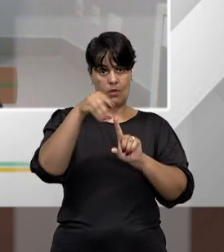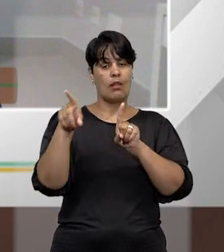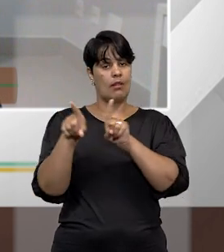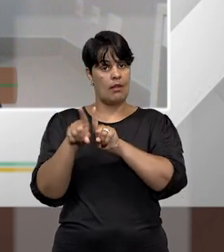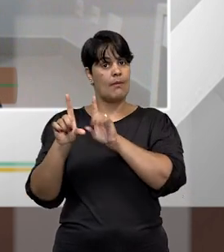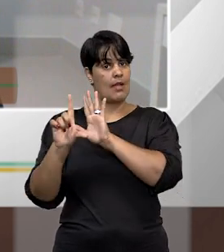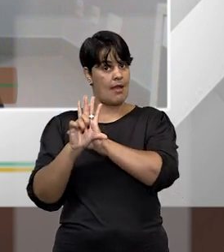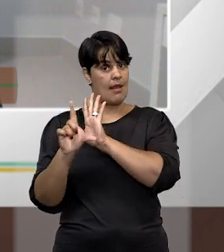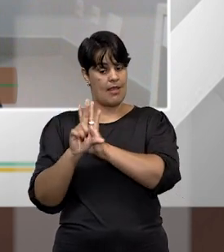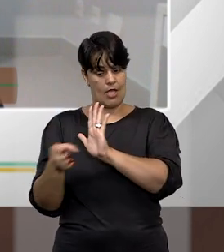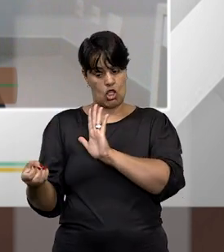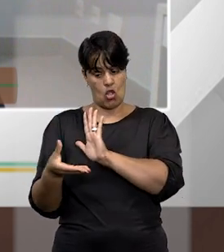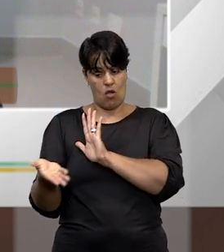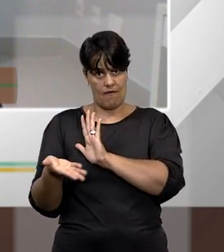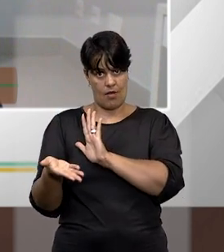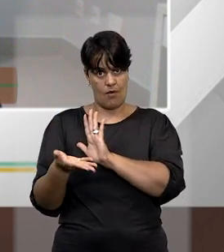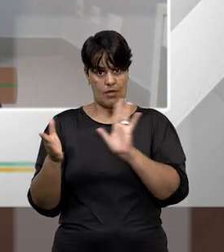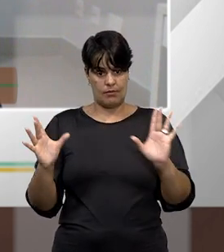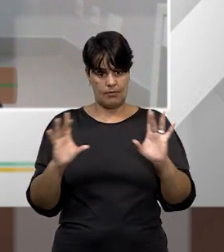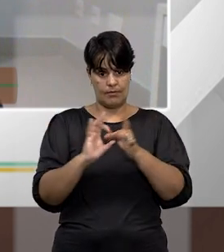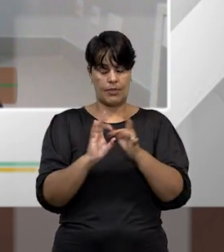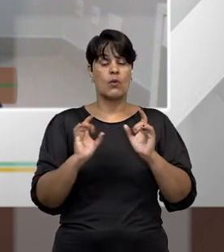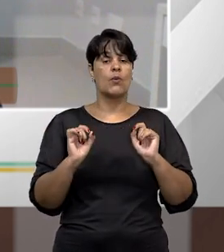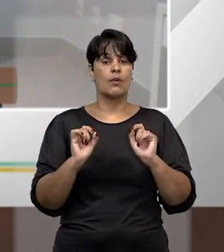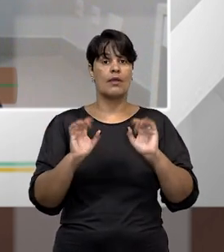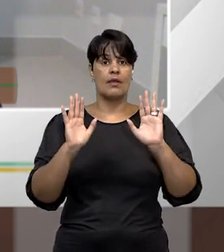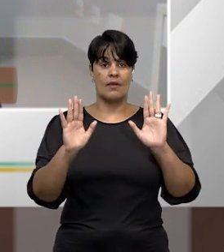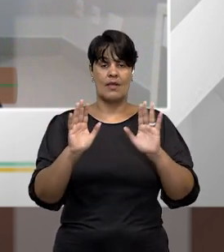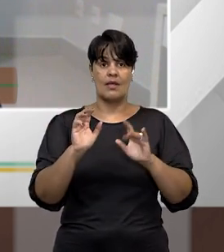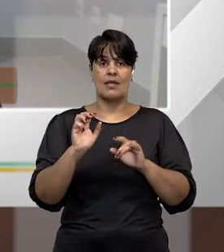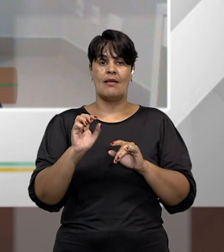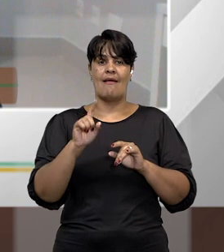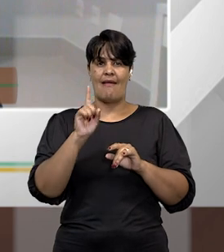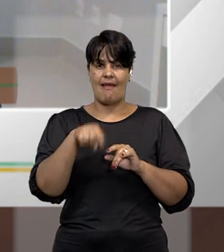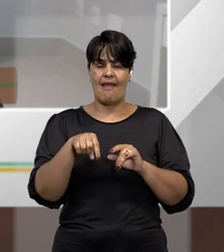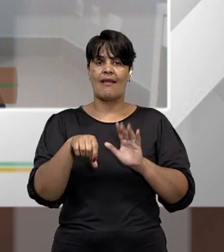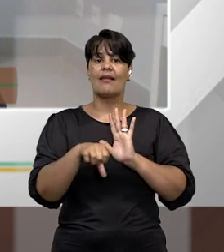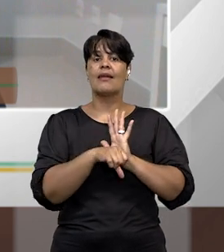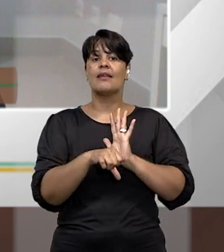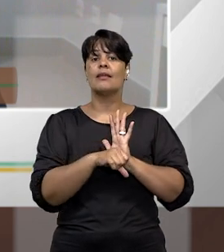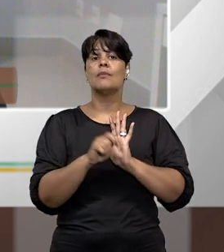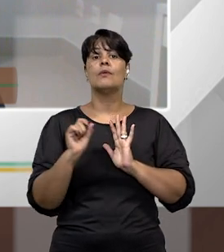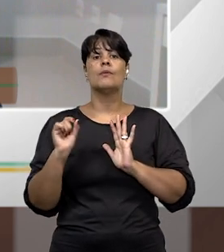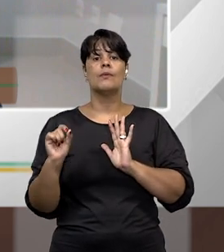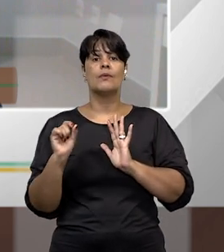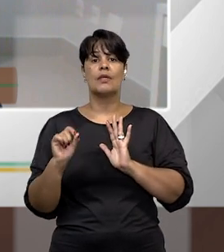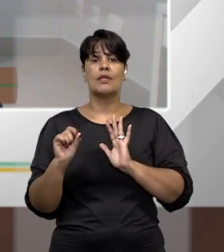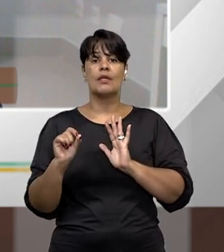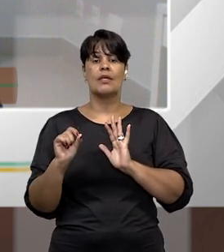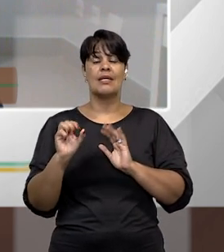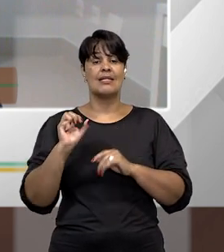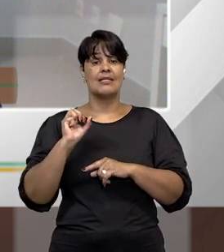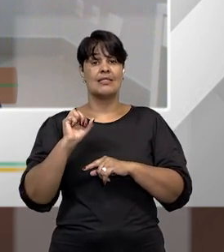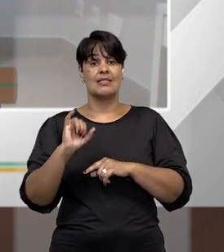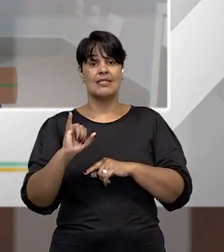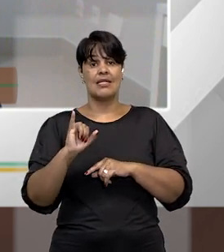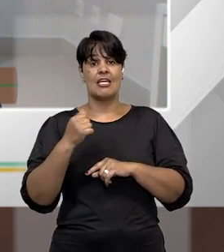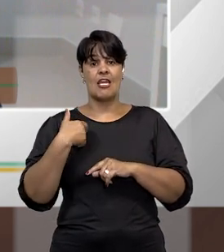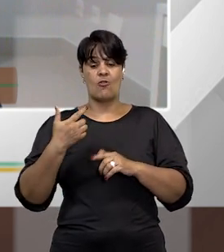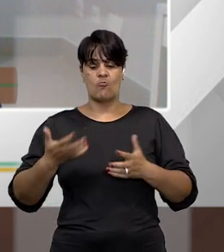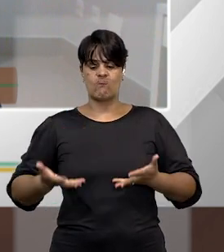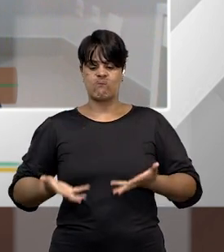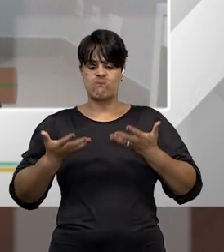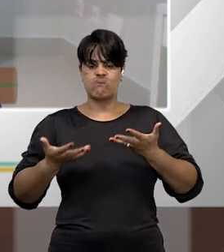como crime de incitação ao crime uma espécie de criação de animosidade entre determinadas